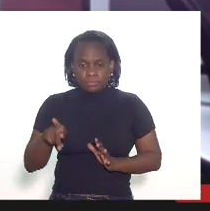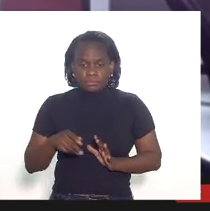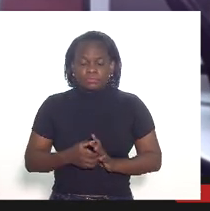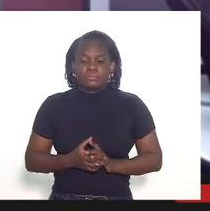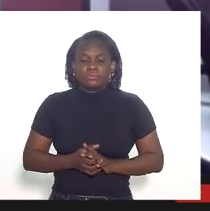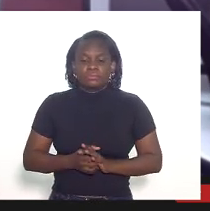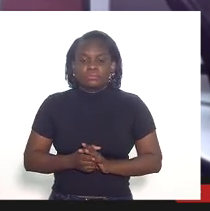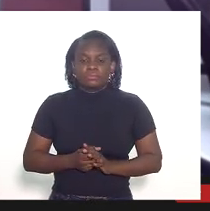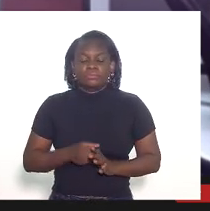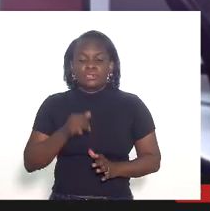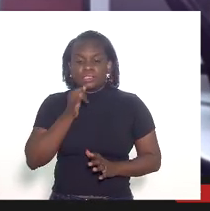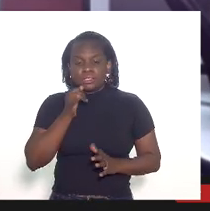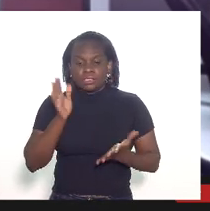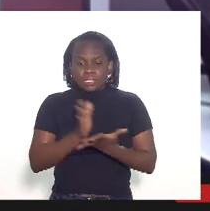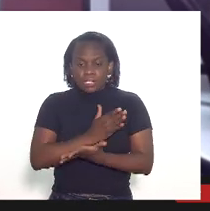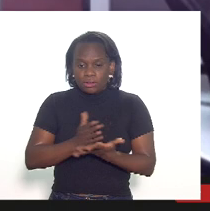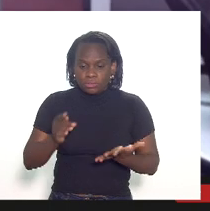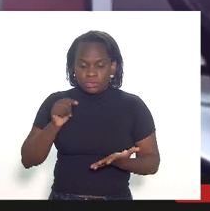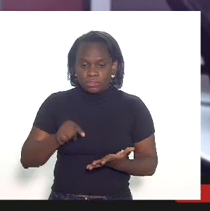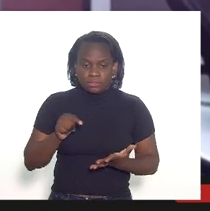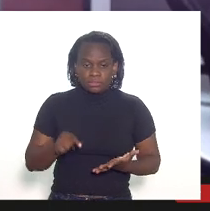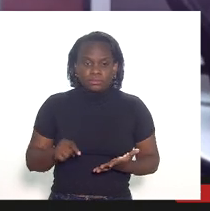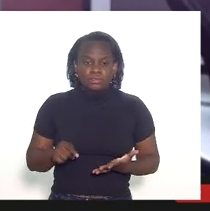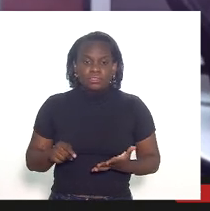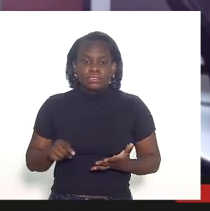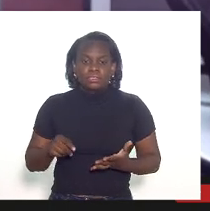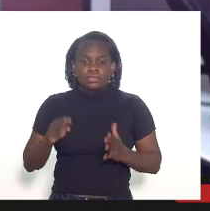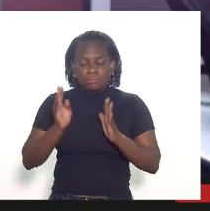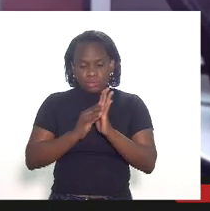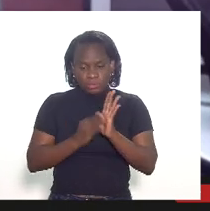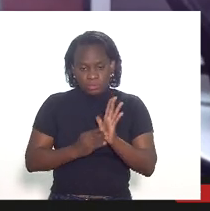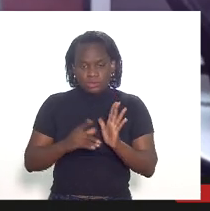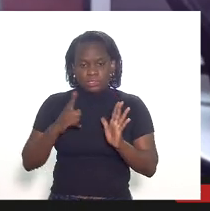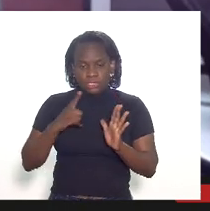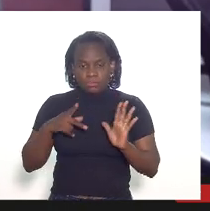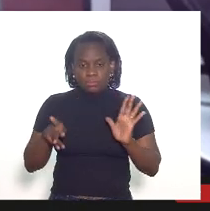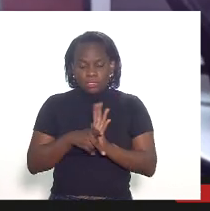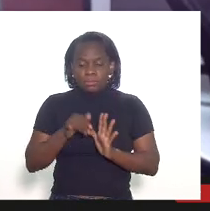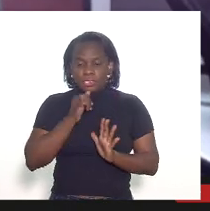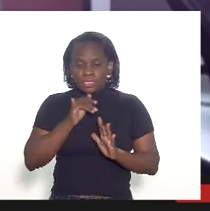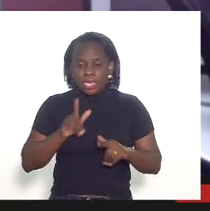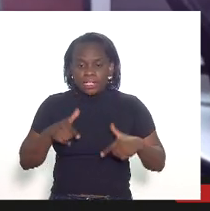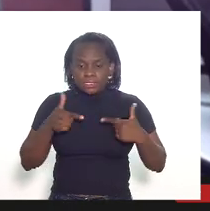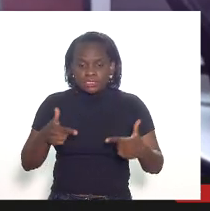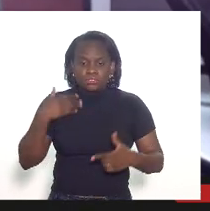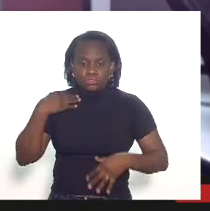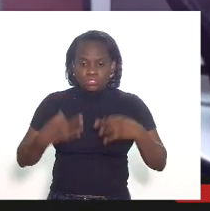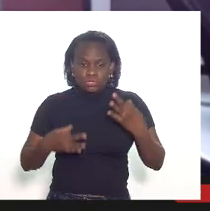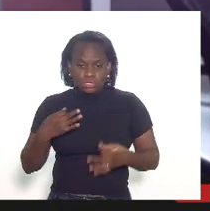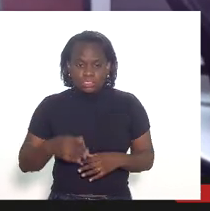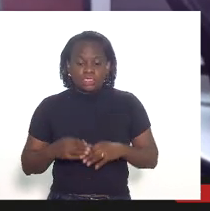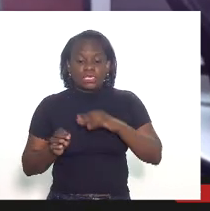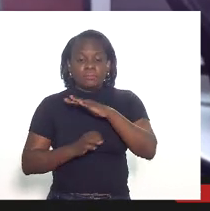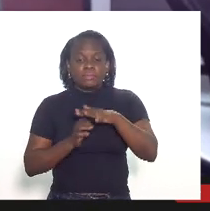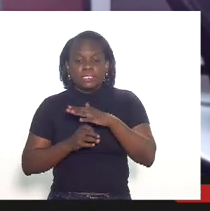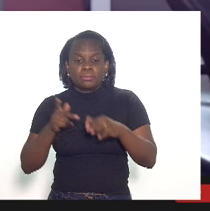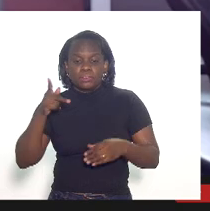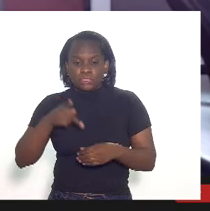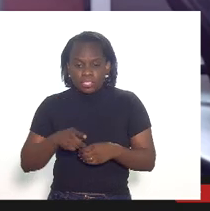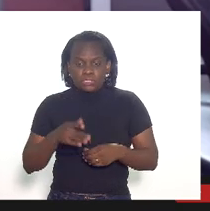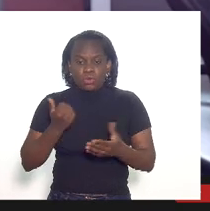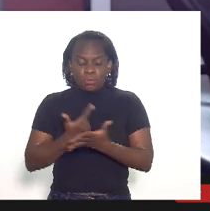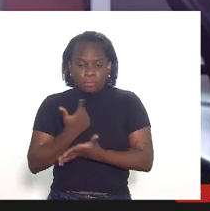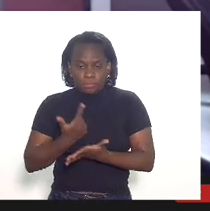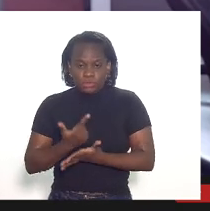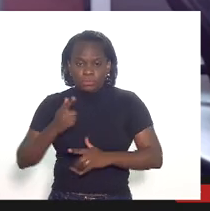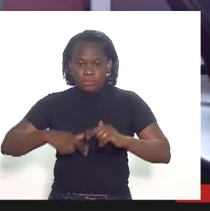vou dar alguns exemplos aqui que constaram como exemplos da ação judicial empresa petrolífera adquiriu bens